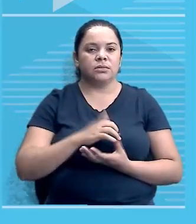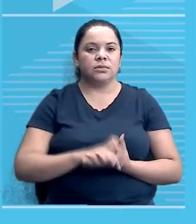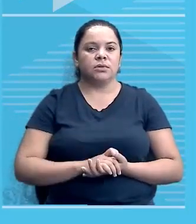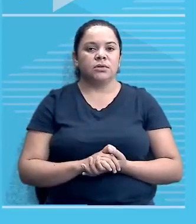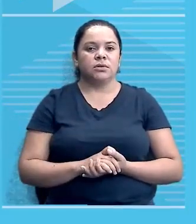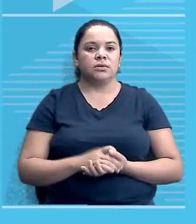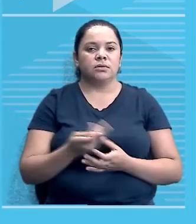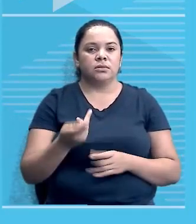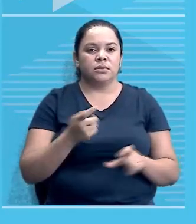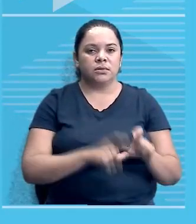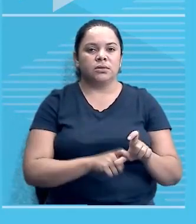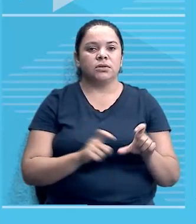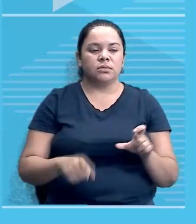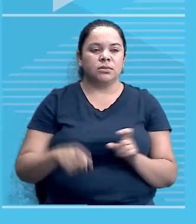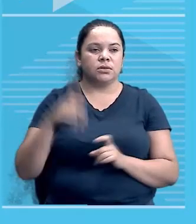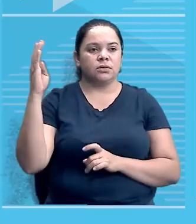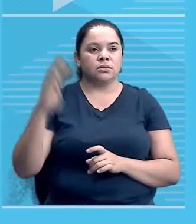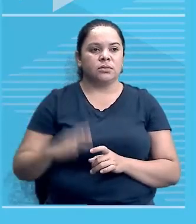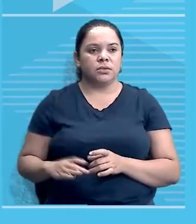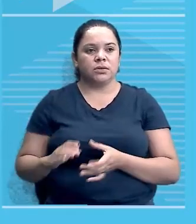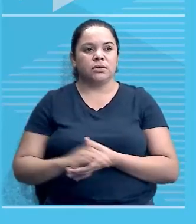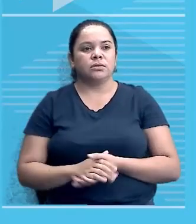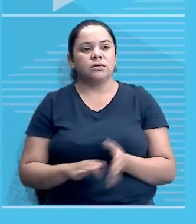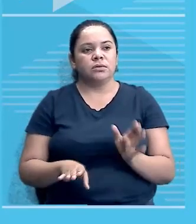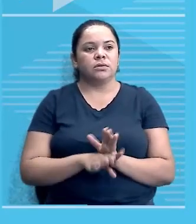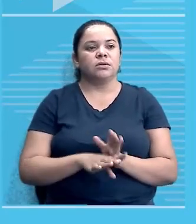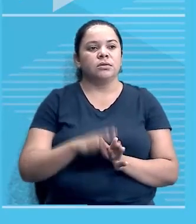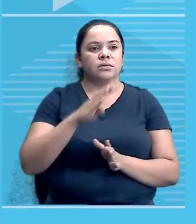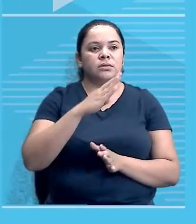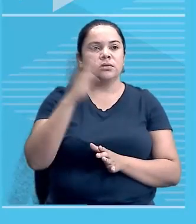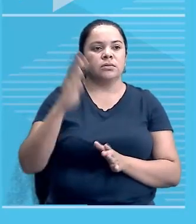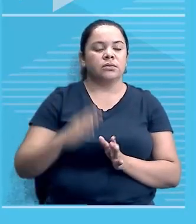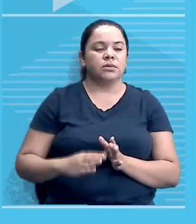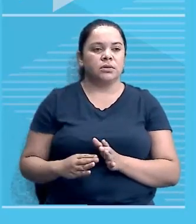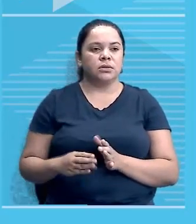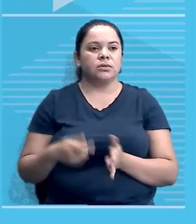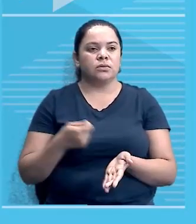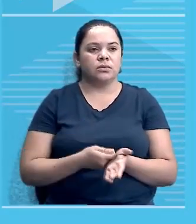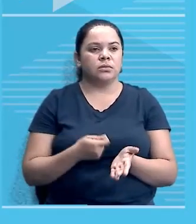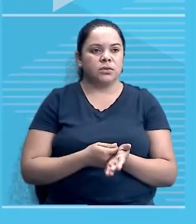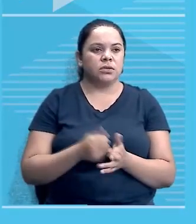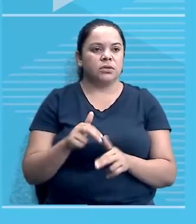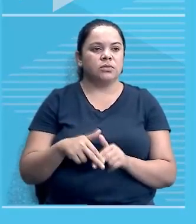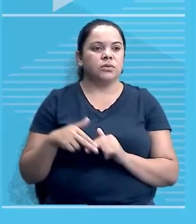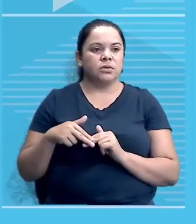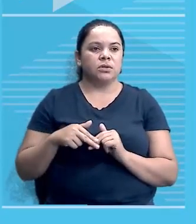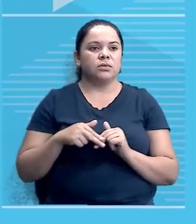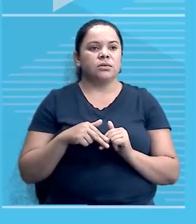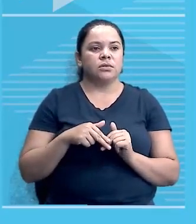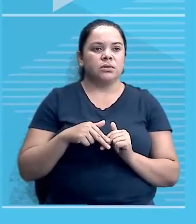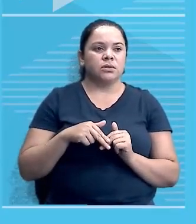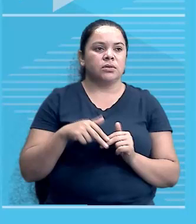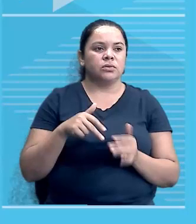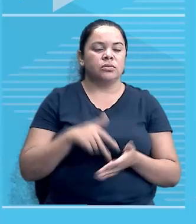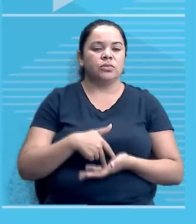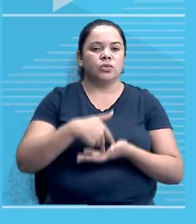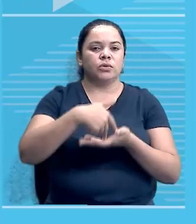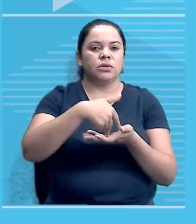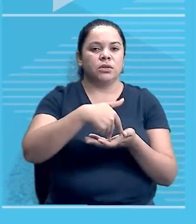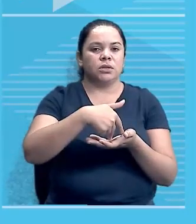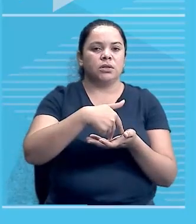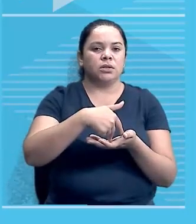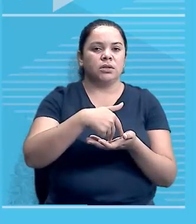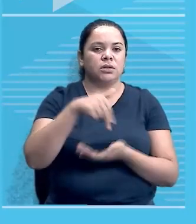aqui de que maneira? Porque quis, não, foi obrigado. Por conta da expansão napoleônica. E por não cumprir o bloqueio continental